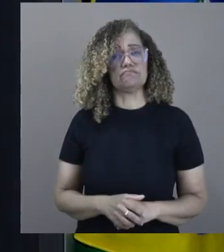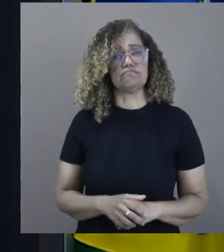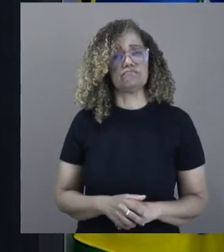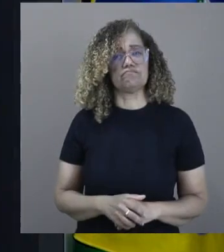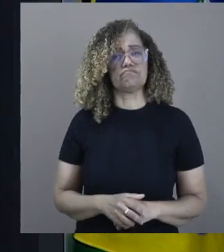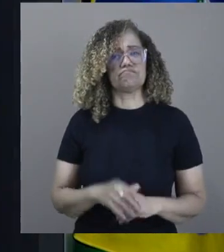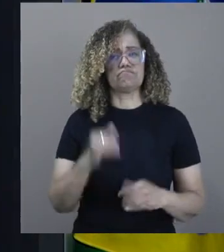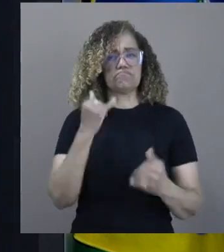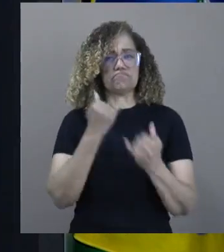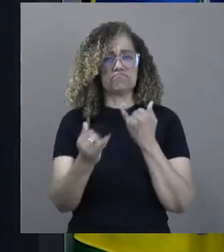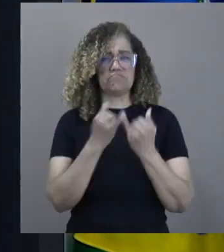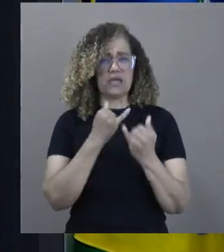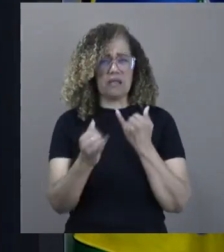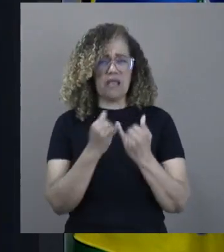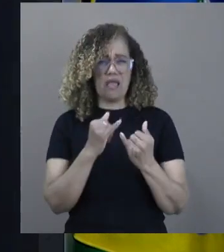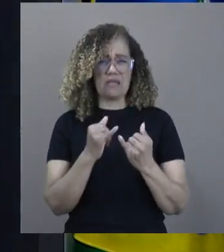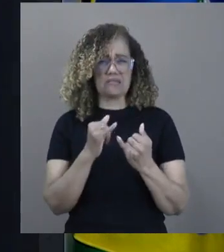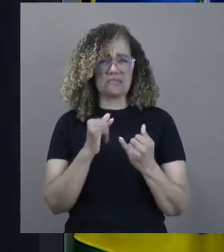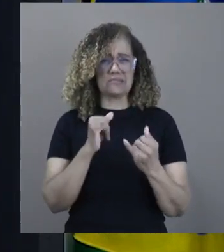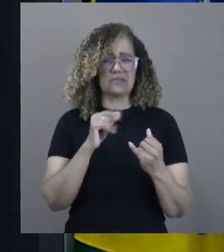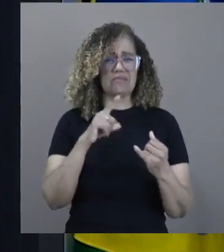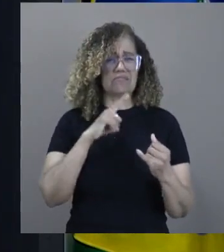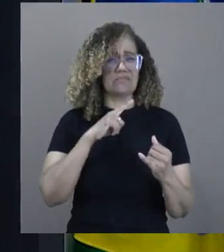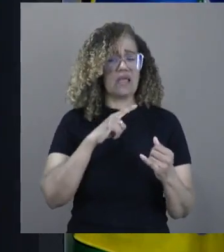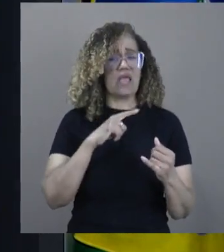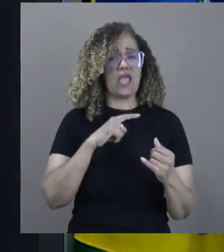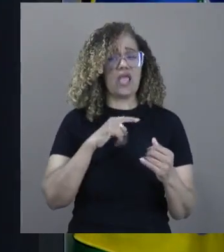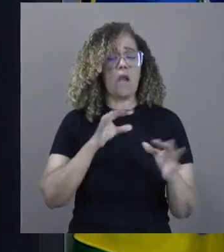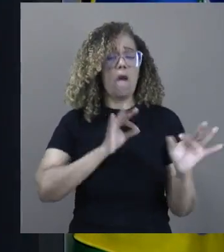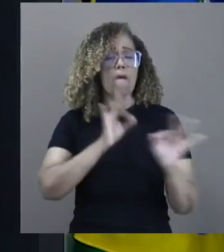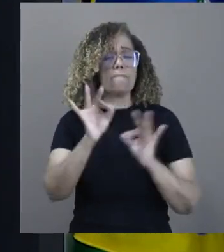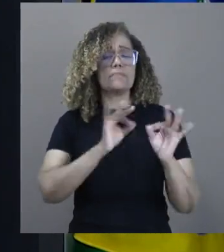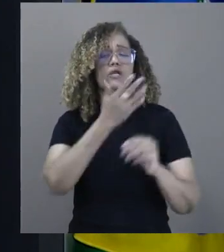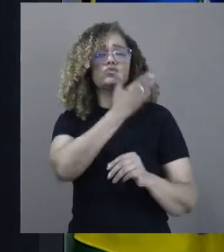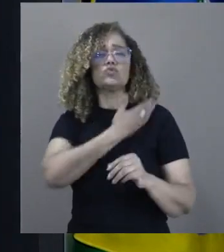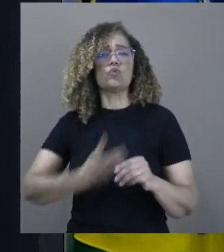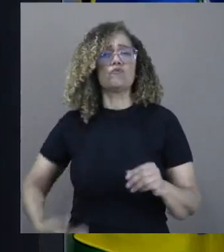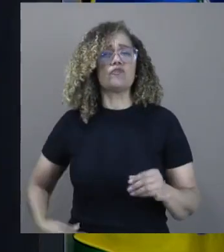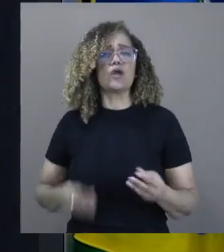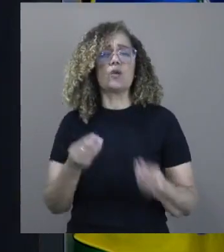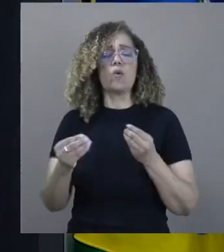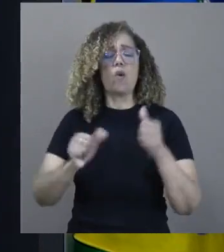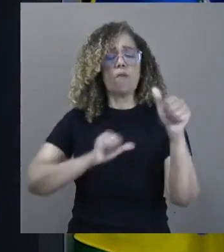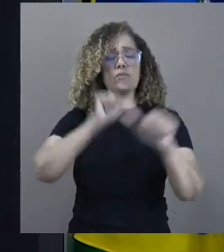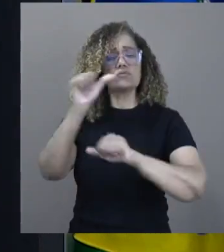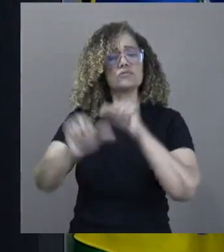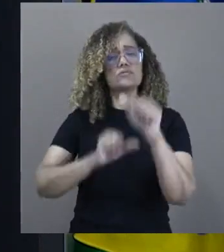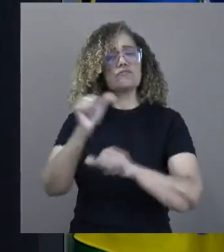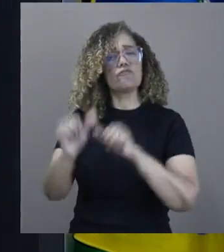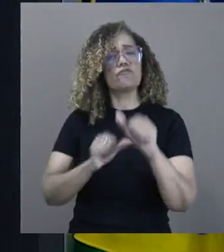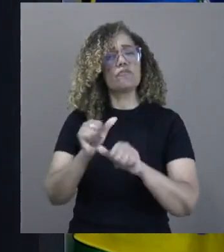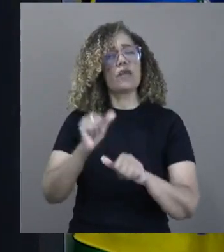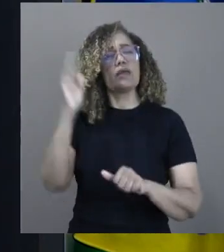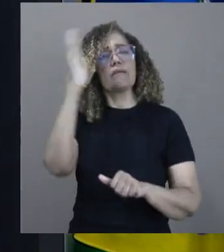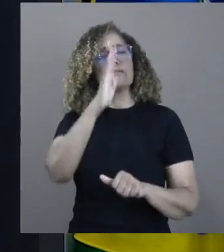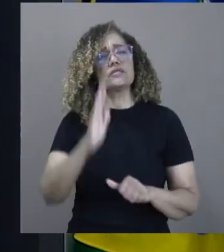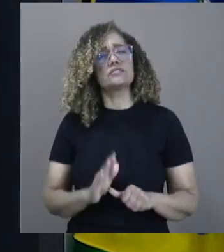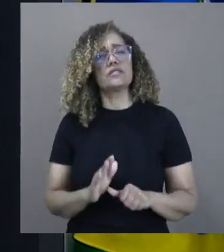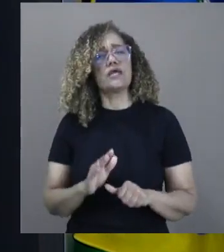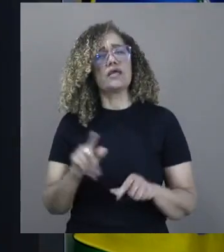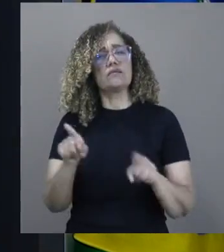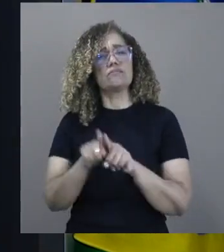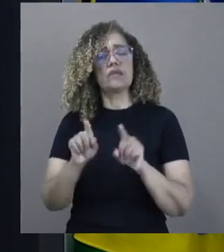afronta aos próprios planos do governo para o desenvolvimento da indústria brasileira, principalmente da